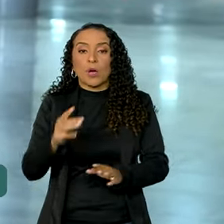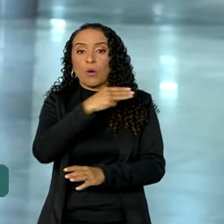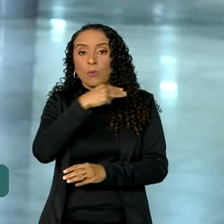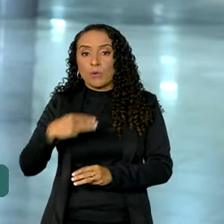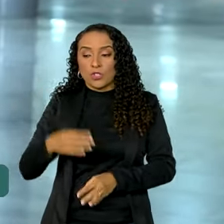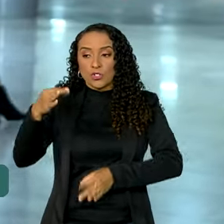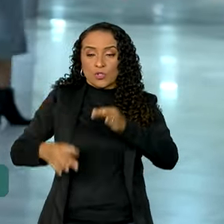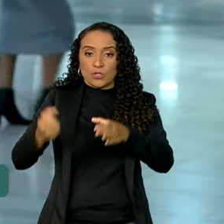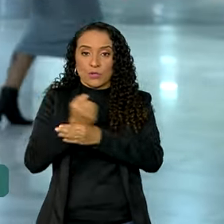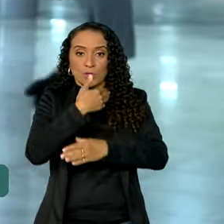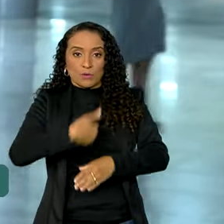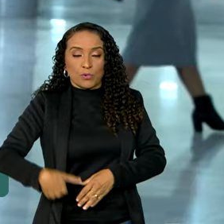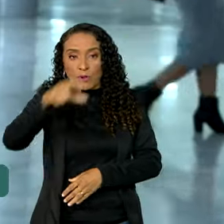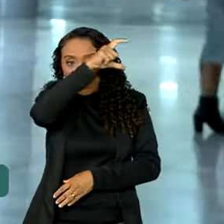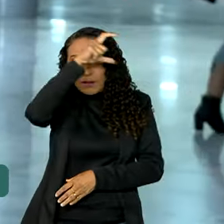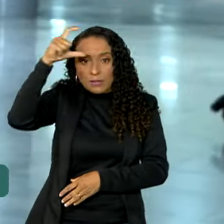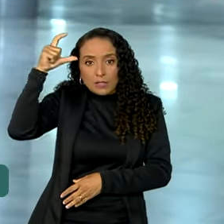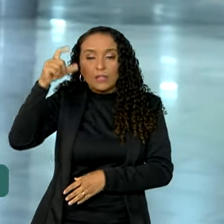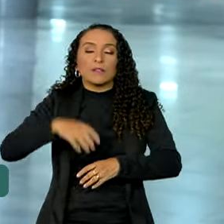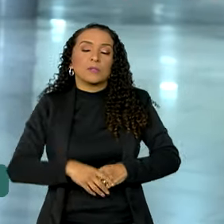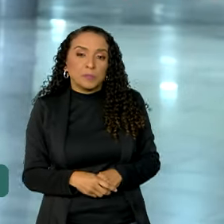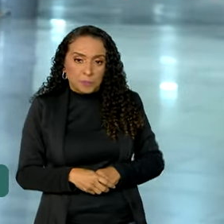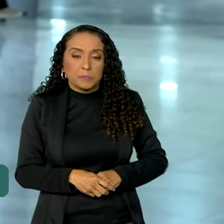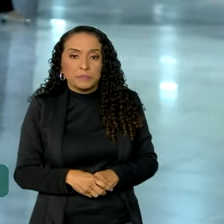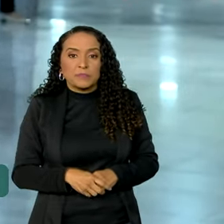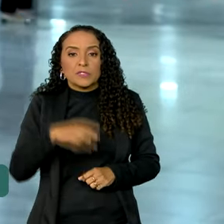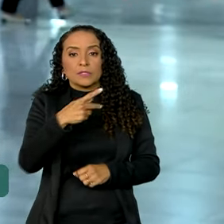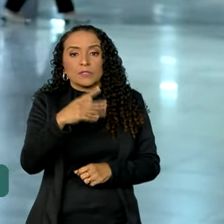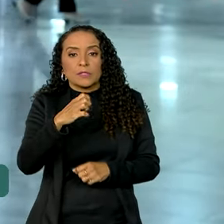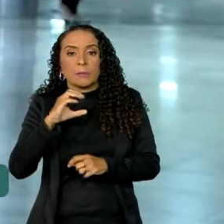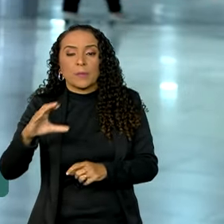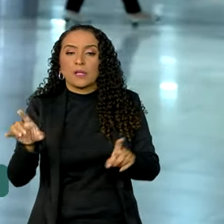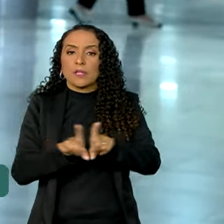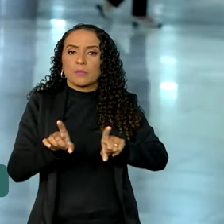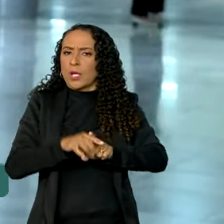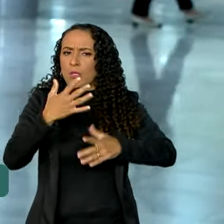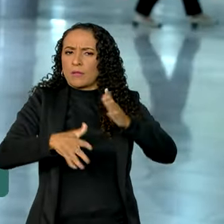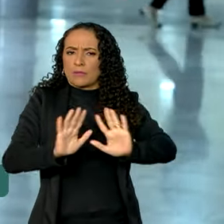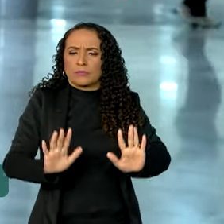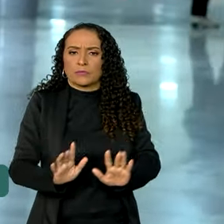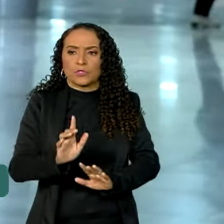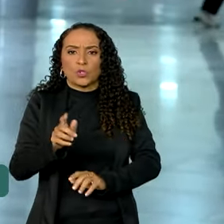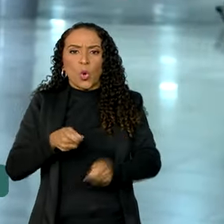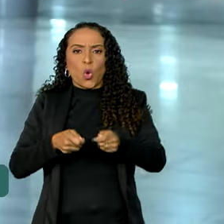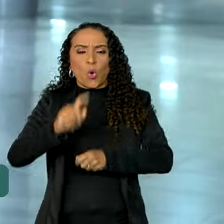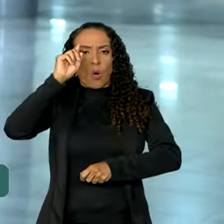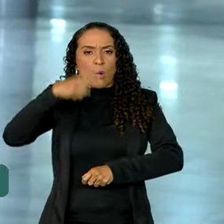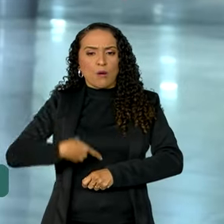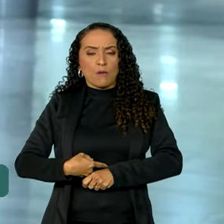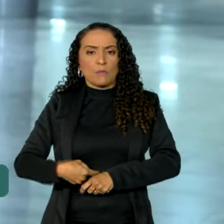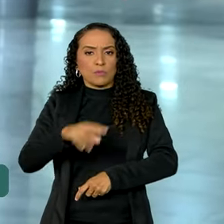ministro da Justiça e Segurança Pública, Ricardo Lewandowski, a PEC também não intervém no comando das polícias estaduais,